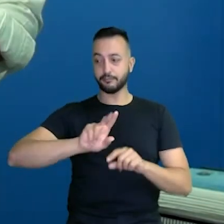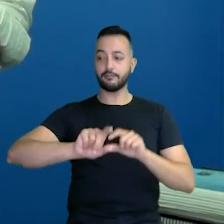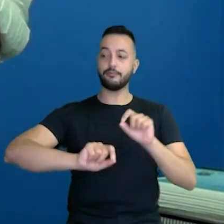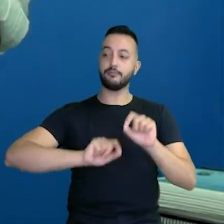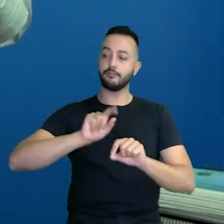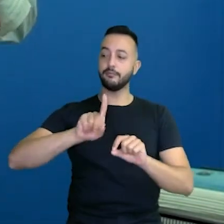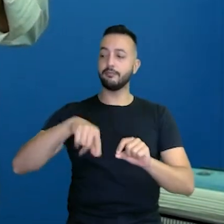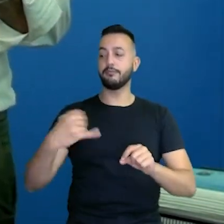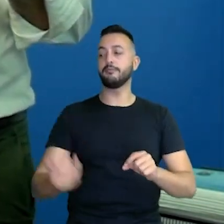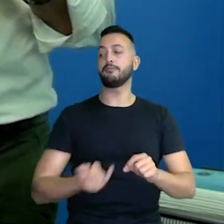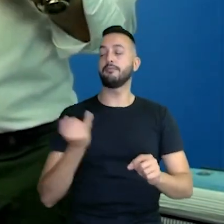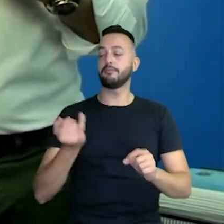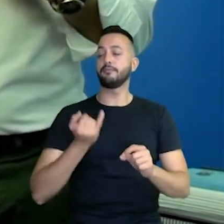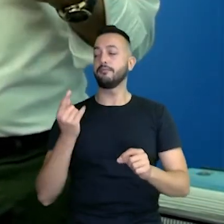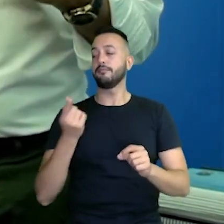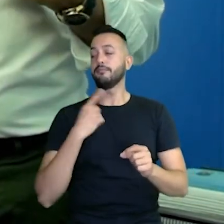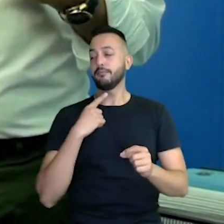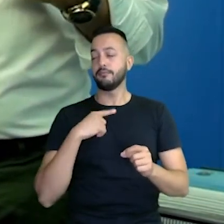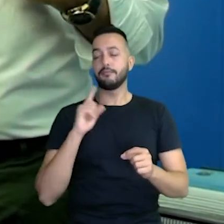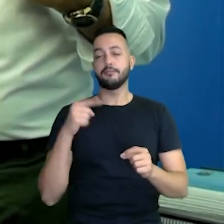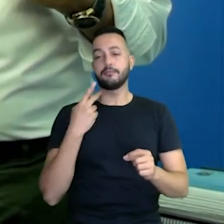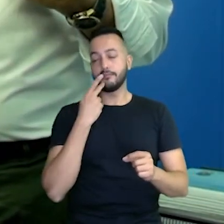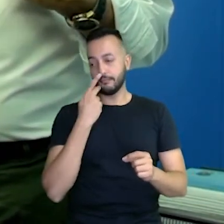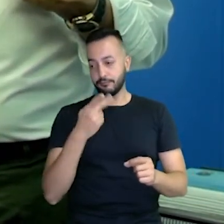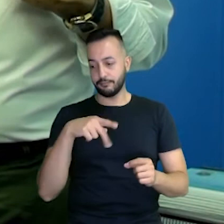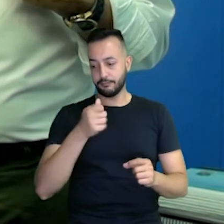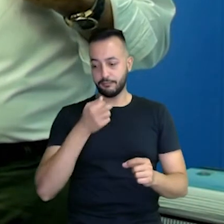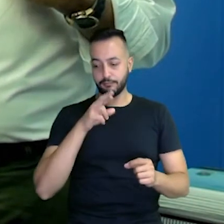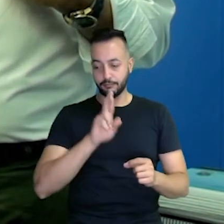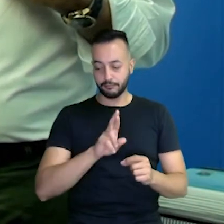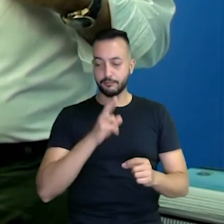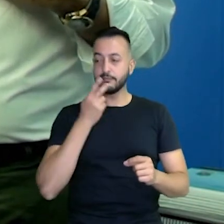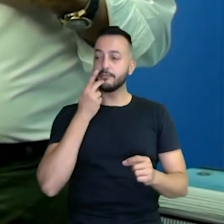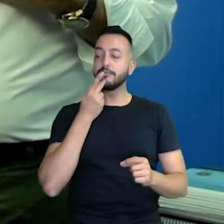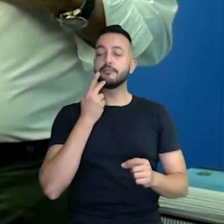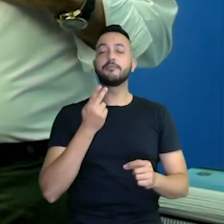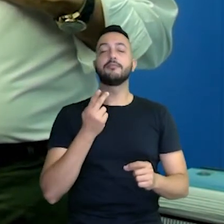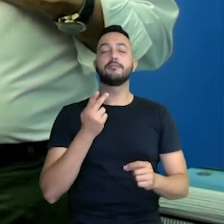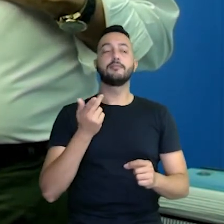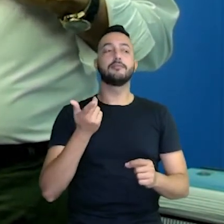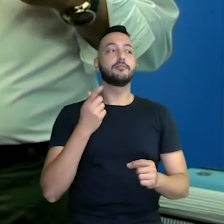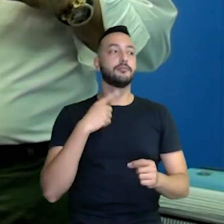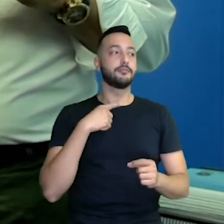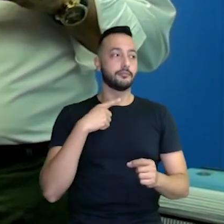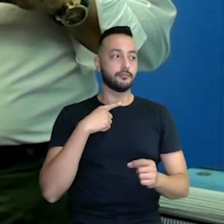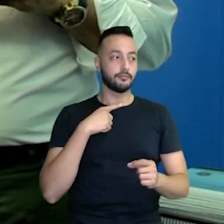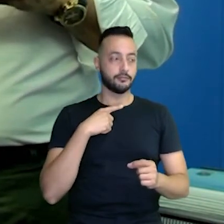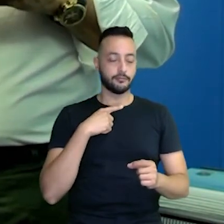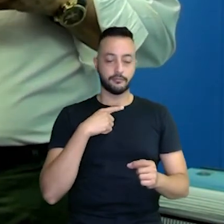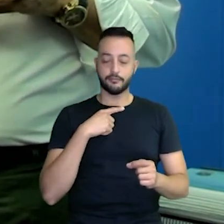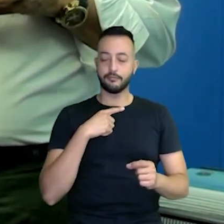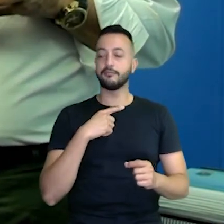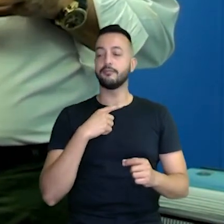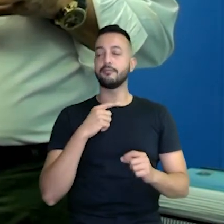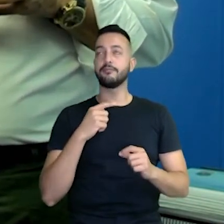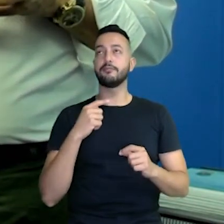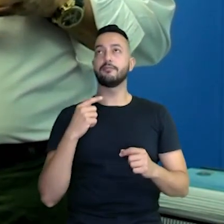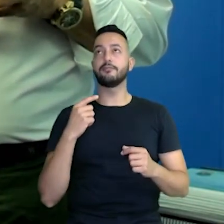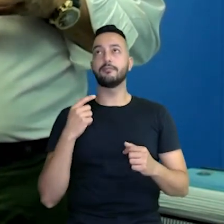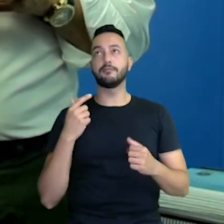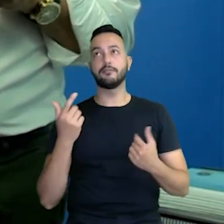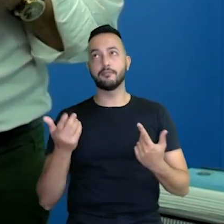um... Quando a gente fala do PAH, nós falamos de uma